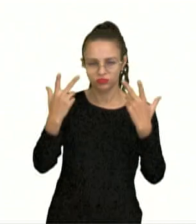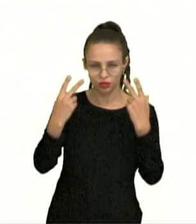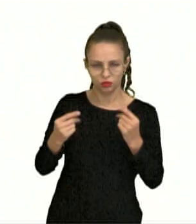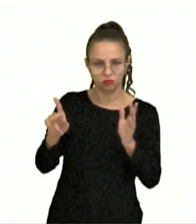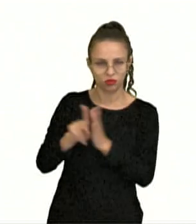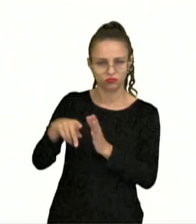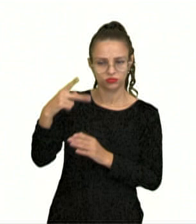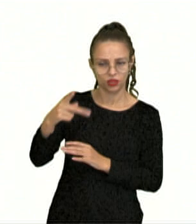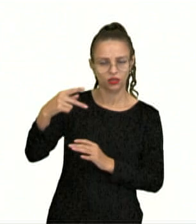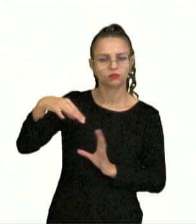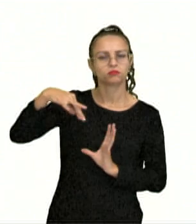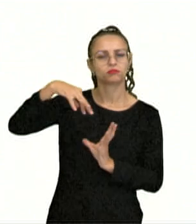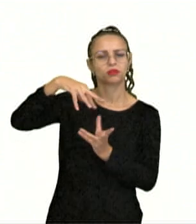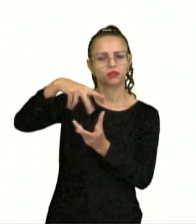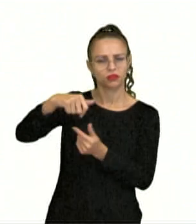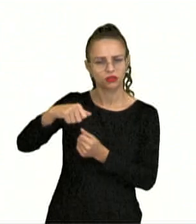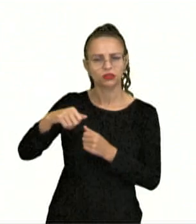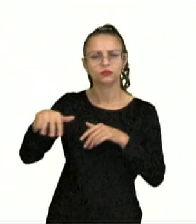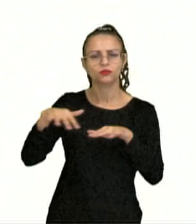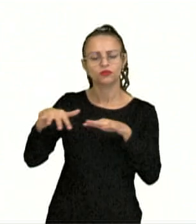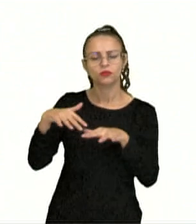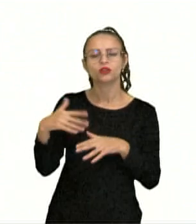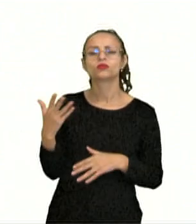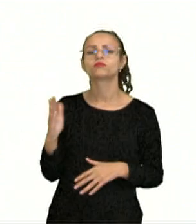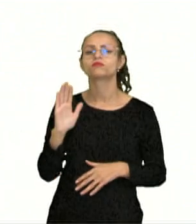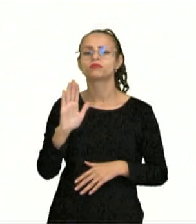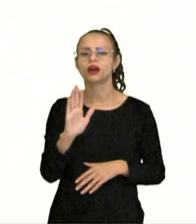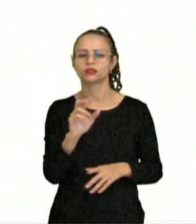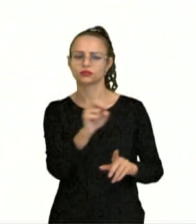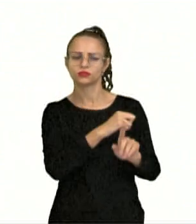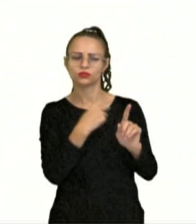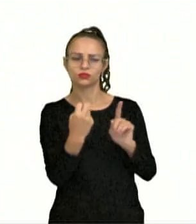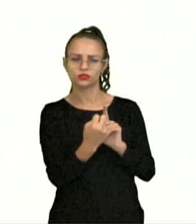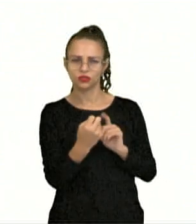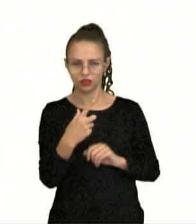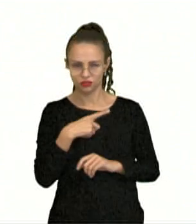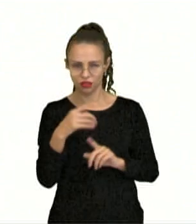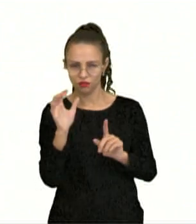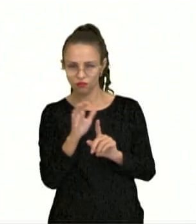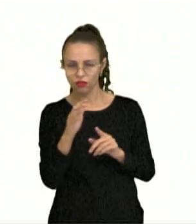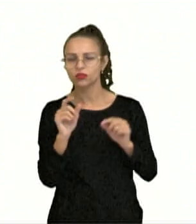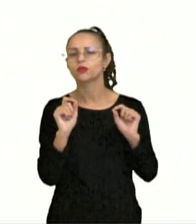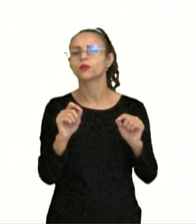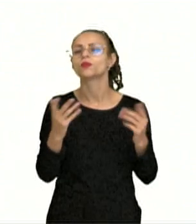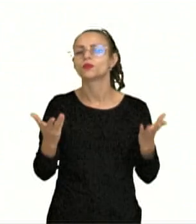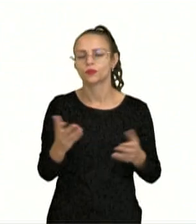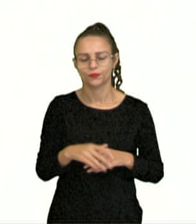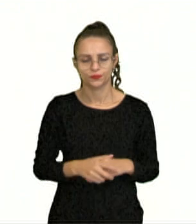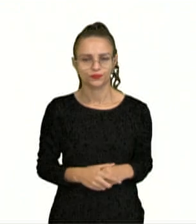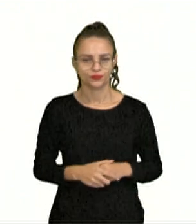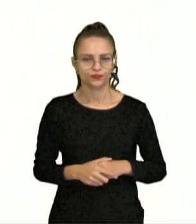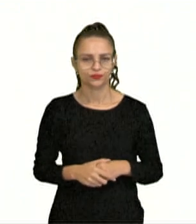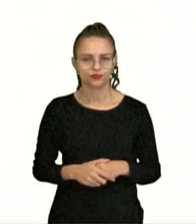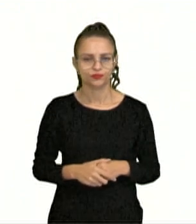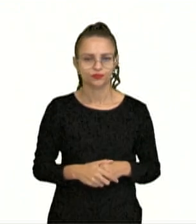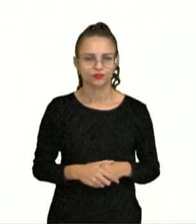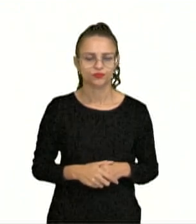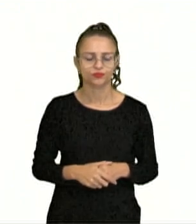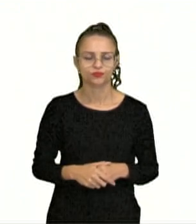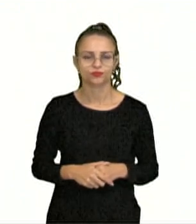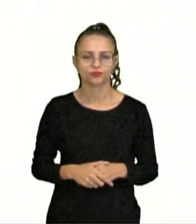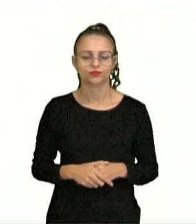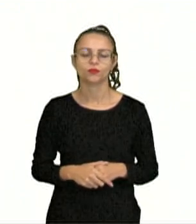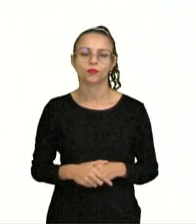planeta, o que gera de consequências para a sociedade e para as atividades da sociedade. E aí nós pensamos então